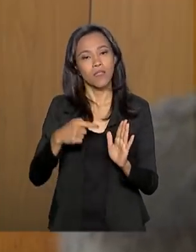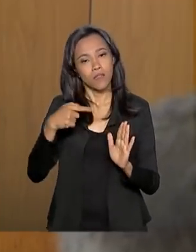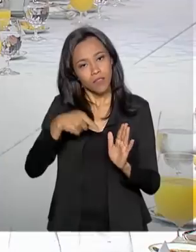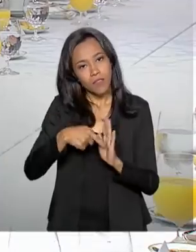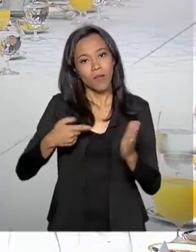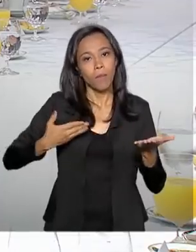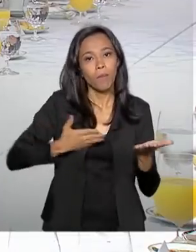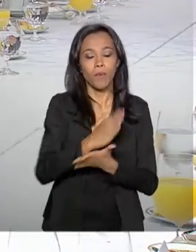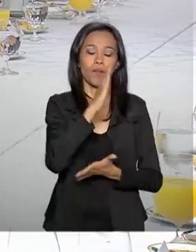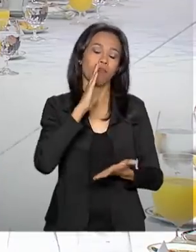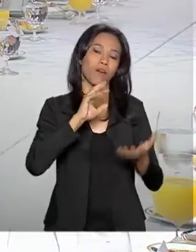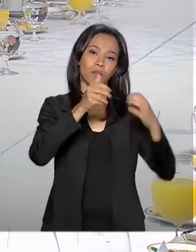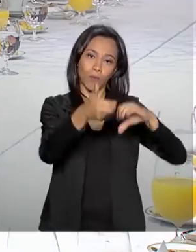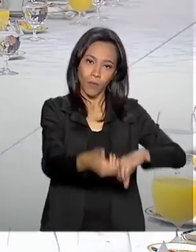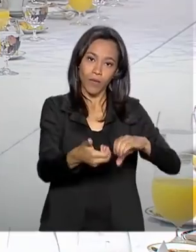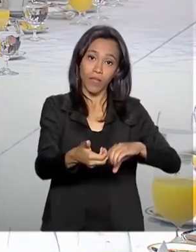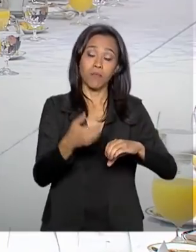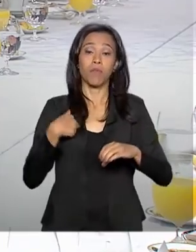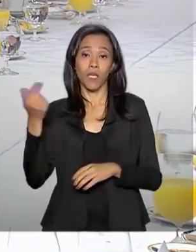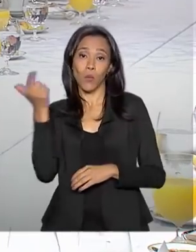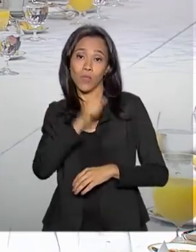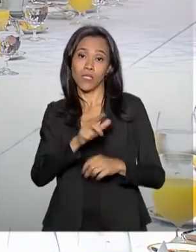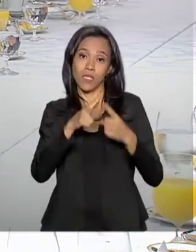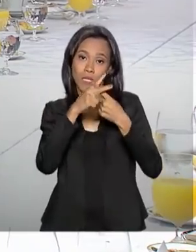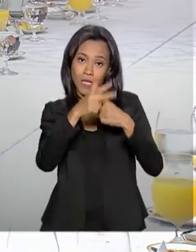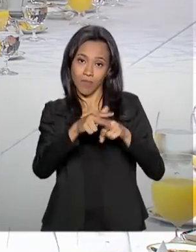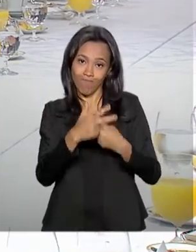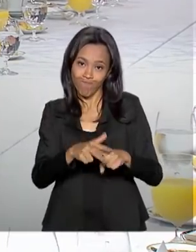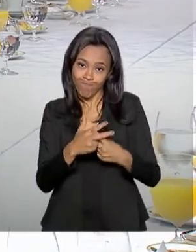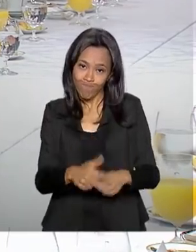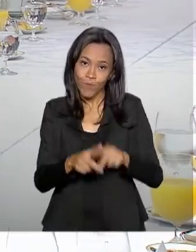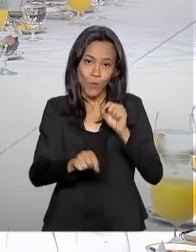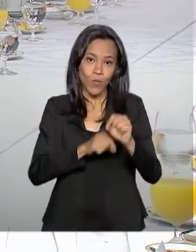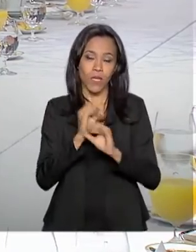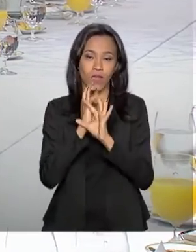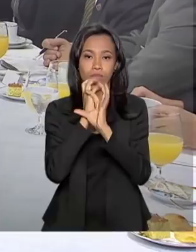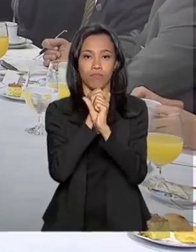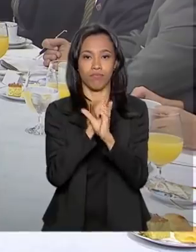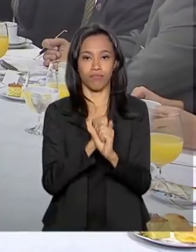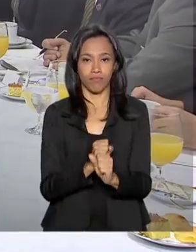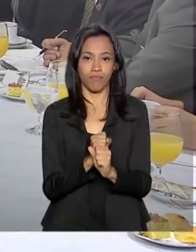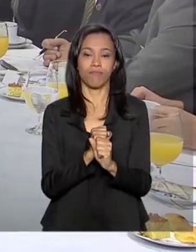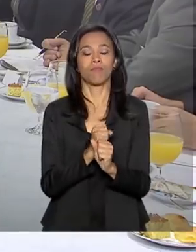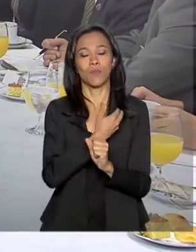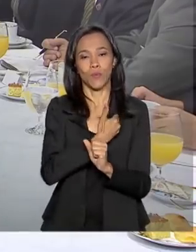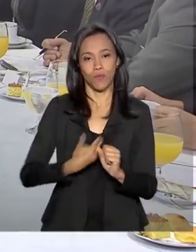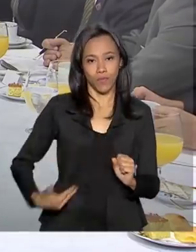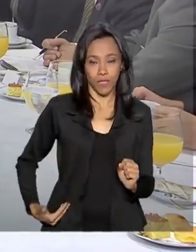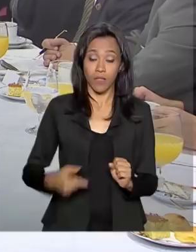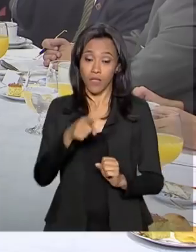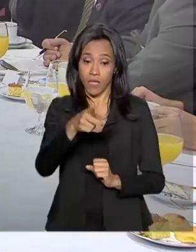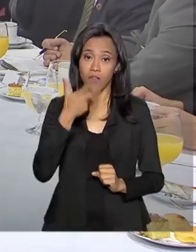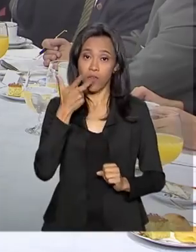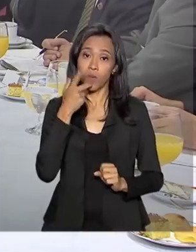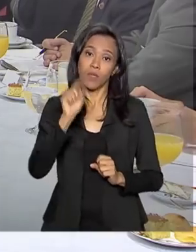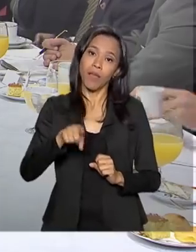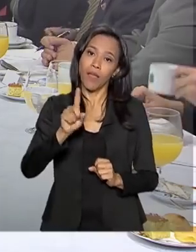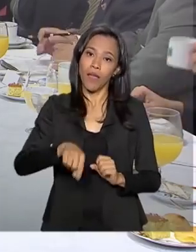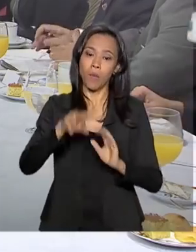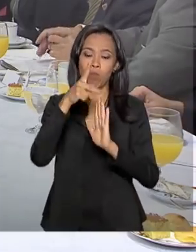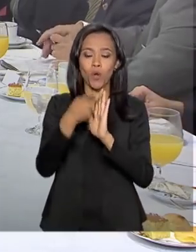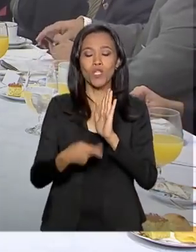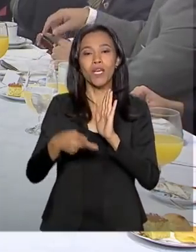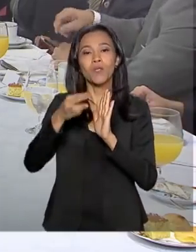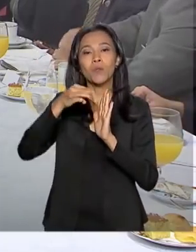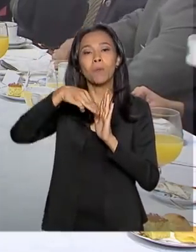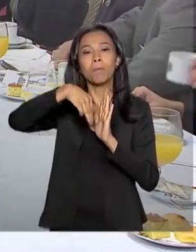Congresso para que ocorra um ajuste das contas públicas. E ele também chamou a reforma da Previdência de projeto mãe,